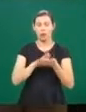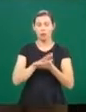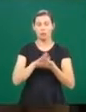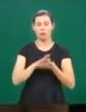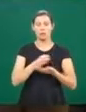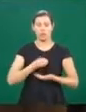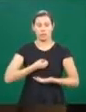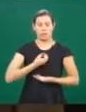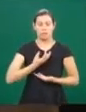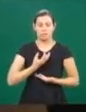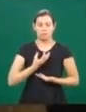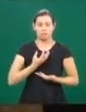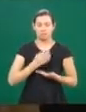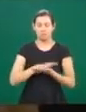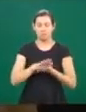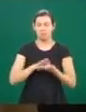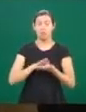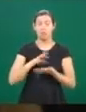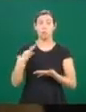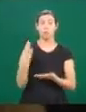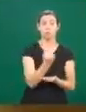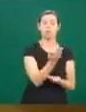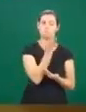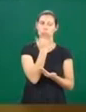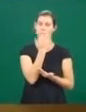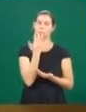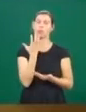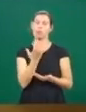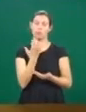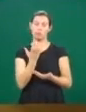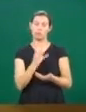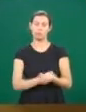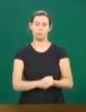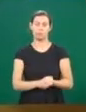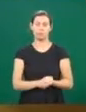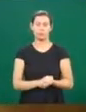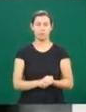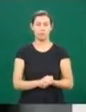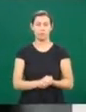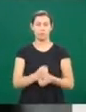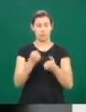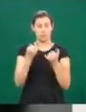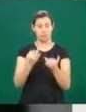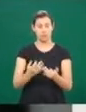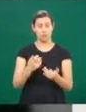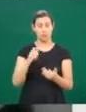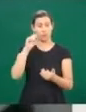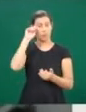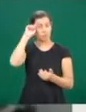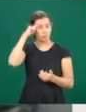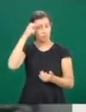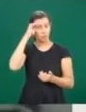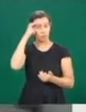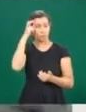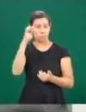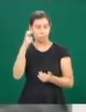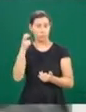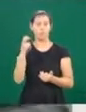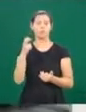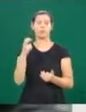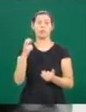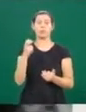A iniciativa aumenta a representatividade da cultura negra no mundo das letras, que ainda tem um perfil seleto.